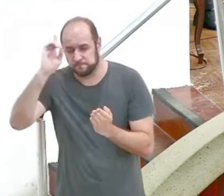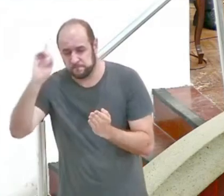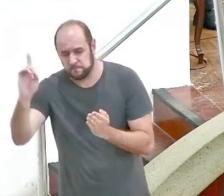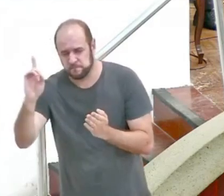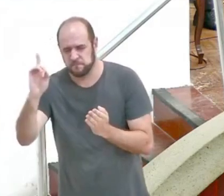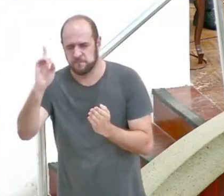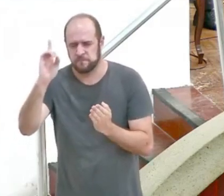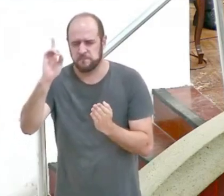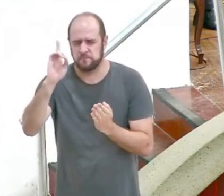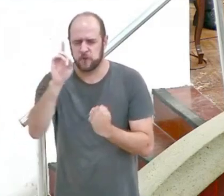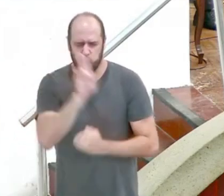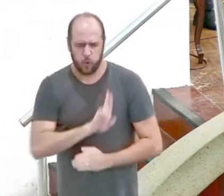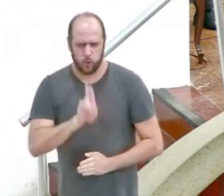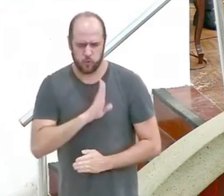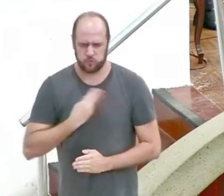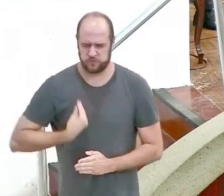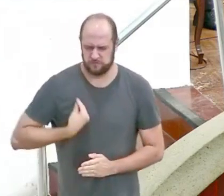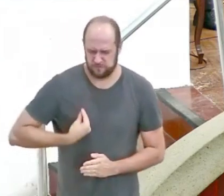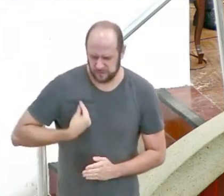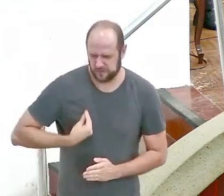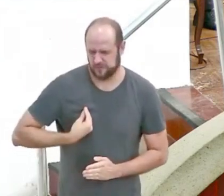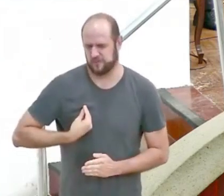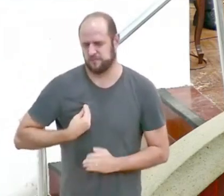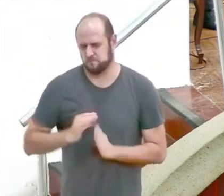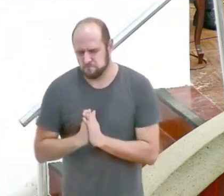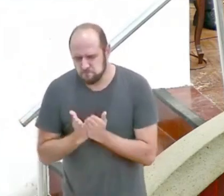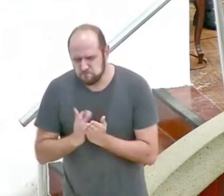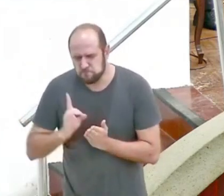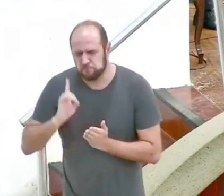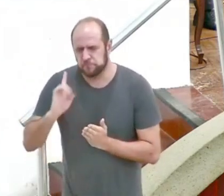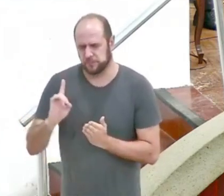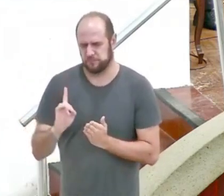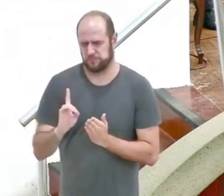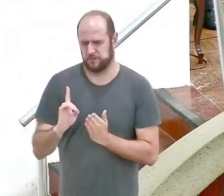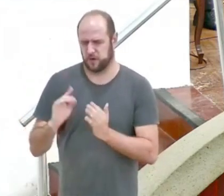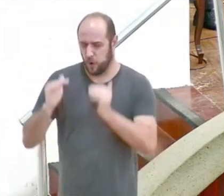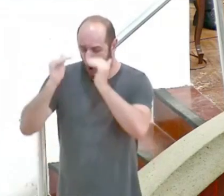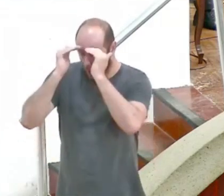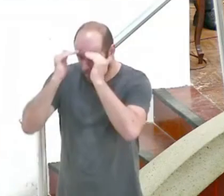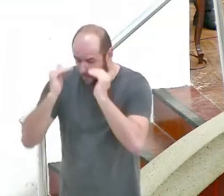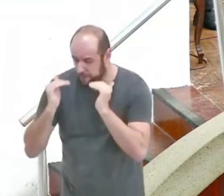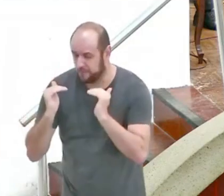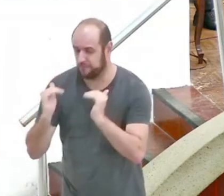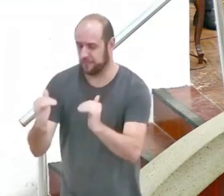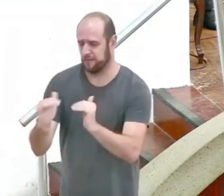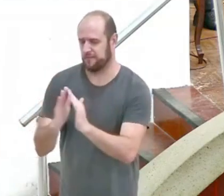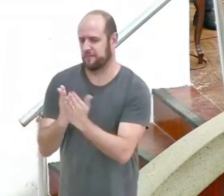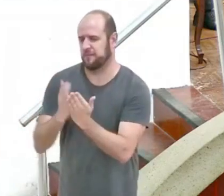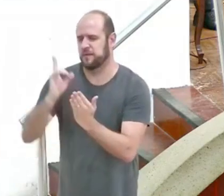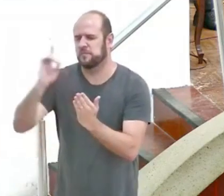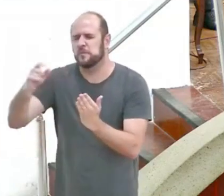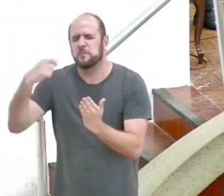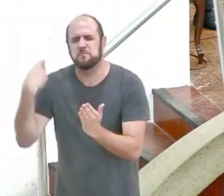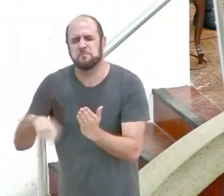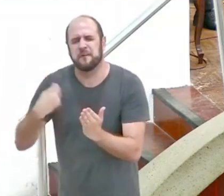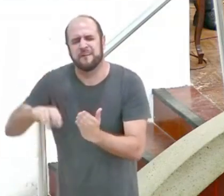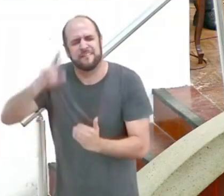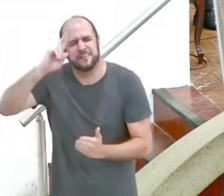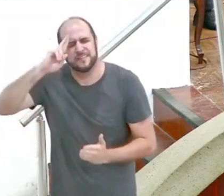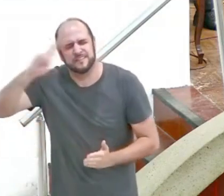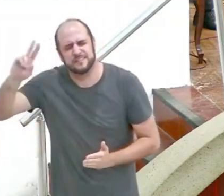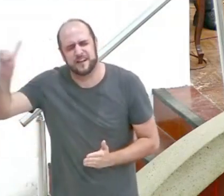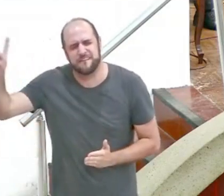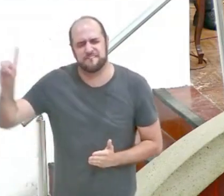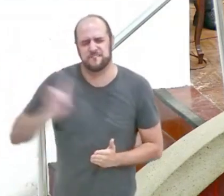para aplicar a Tua Palavra em nossa própria vida, para nos submeter a Tua Palavra, carecemos de Ti Senhor,